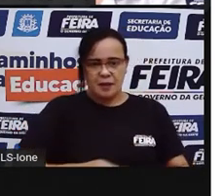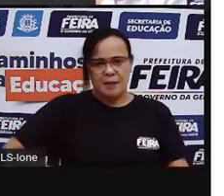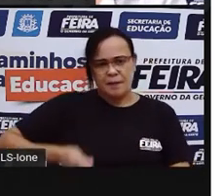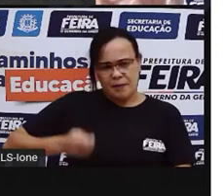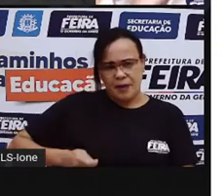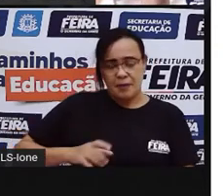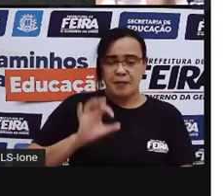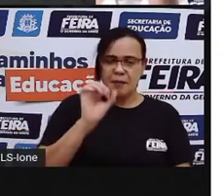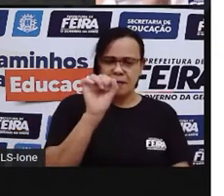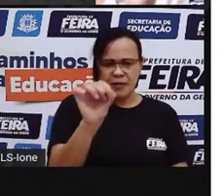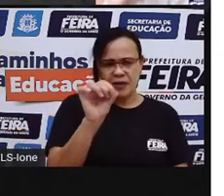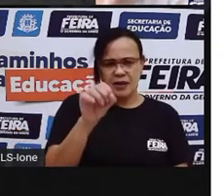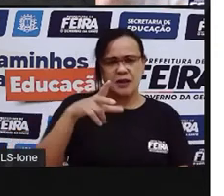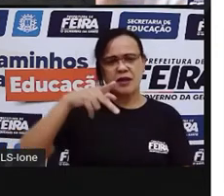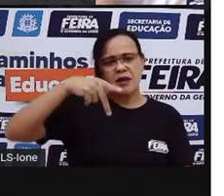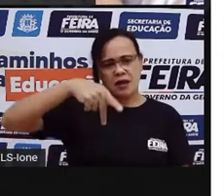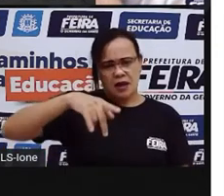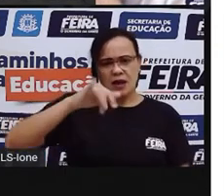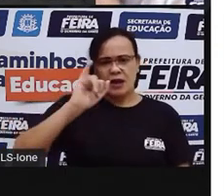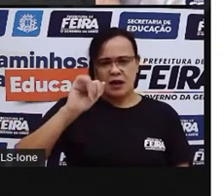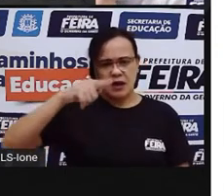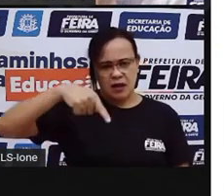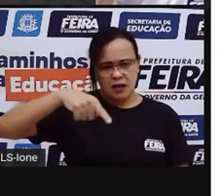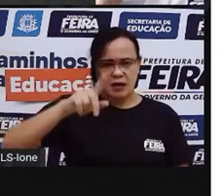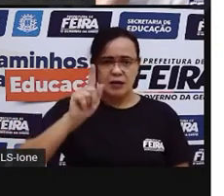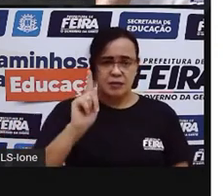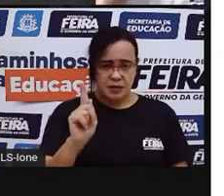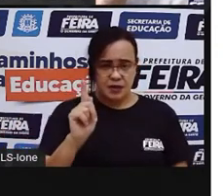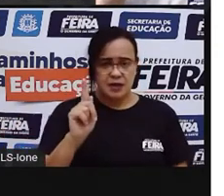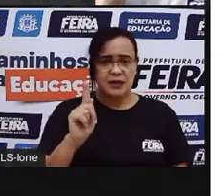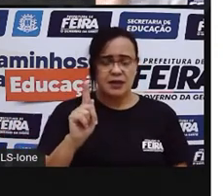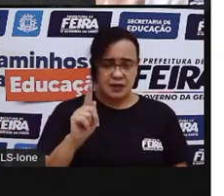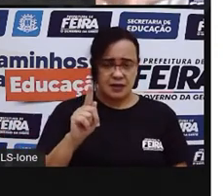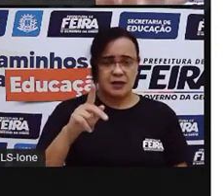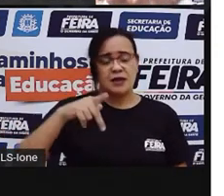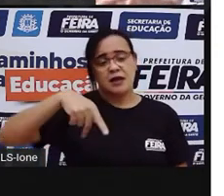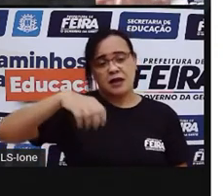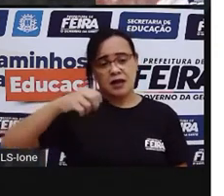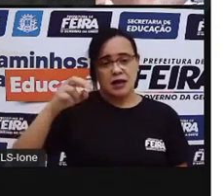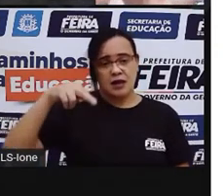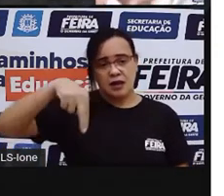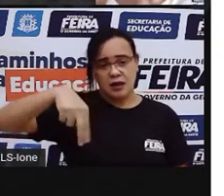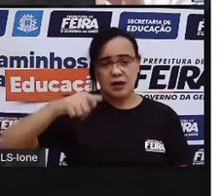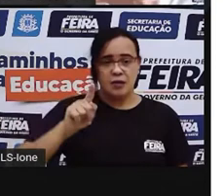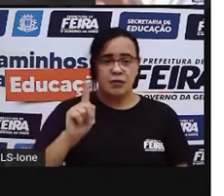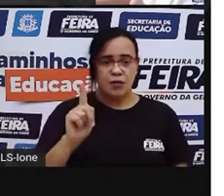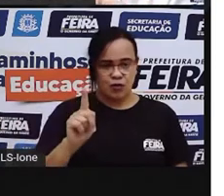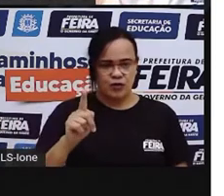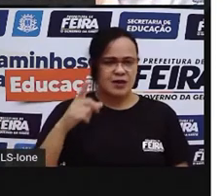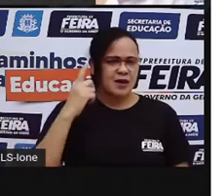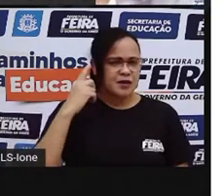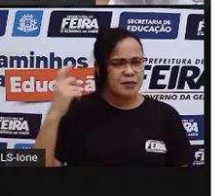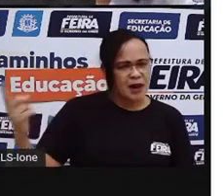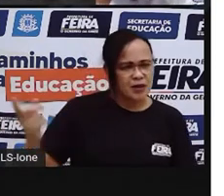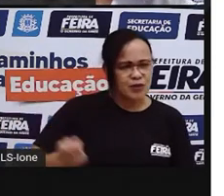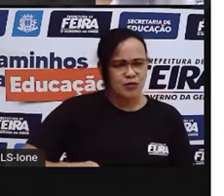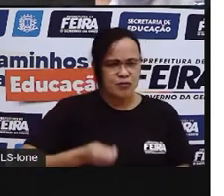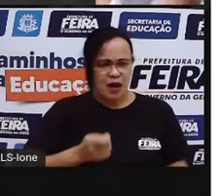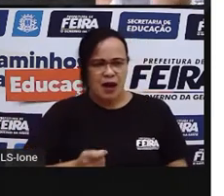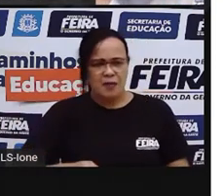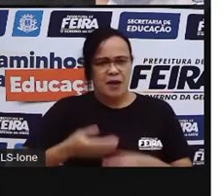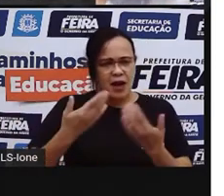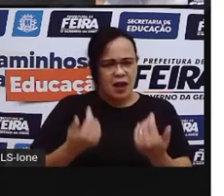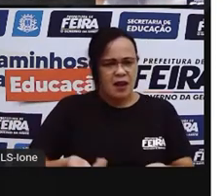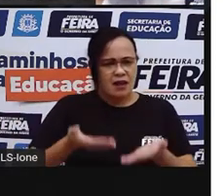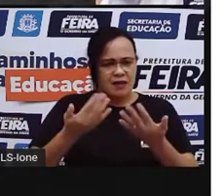aquelas bolinhas de rolão de desodorante, sabe? Ela faz uma voadinha que fica bem... E ela é